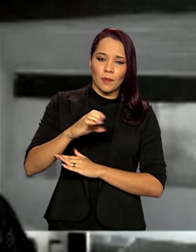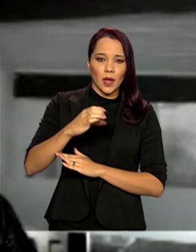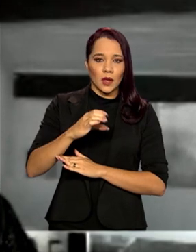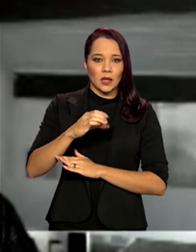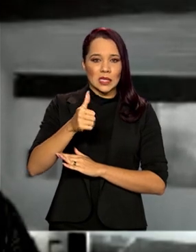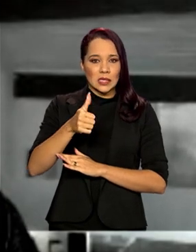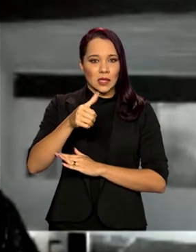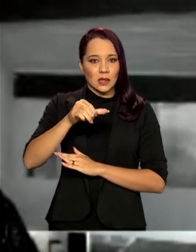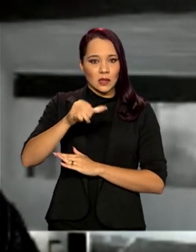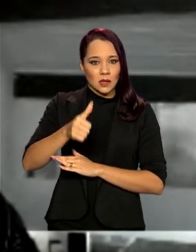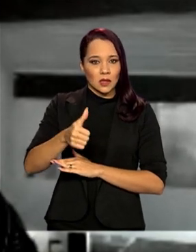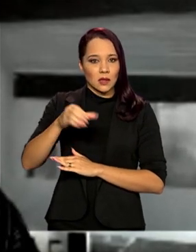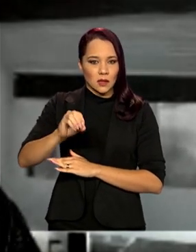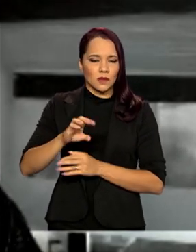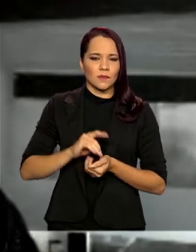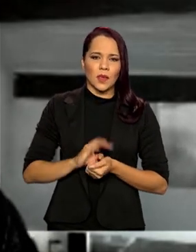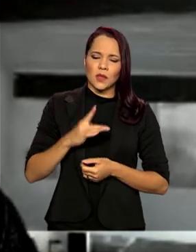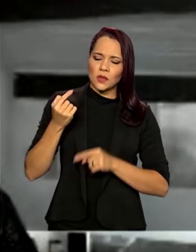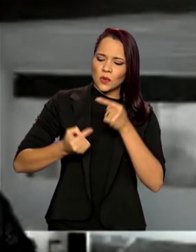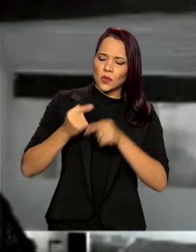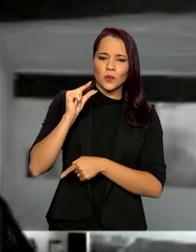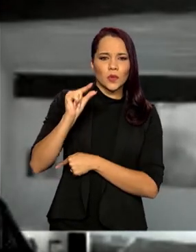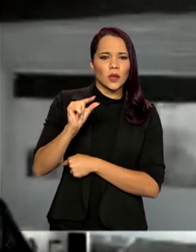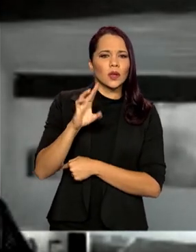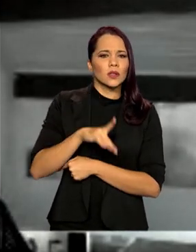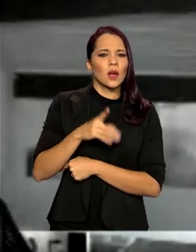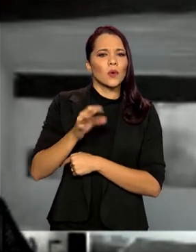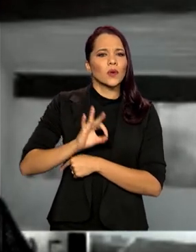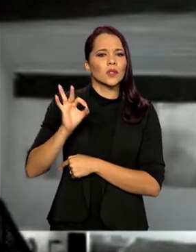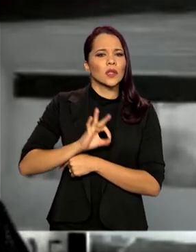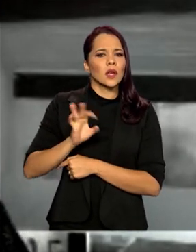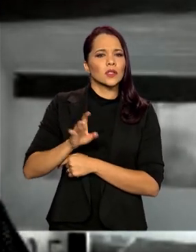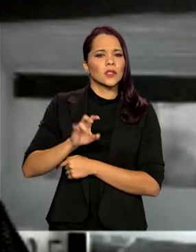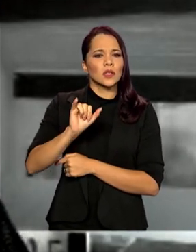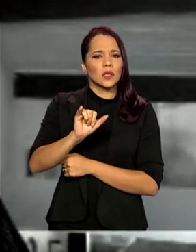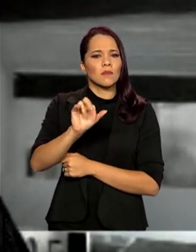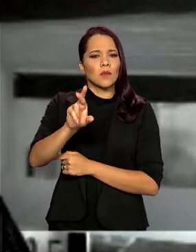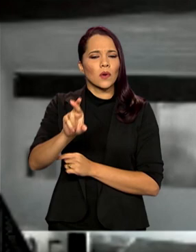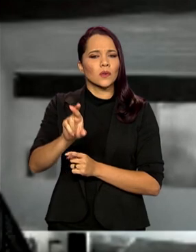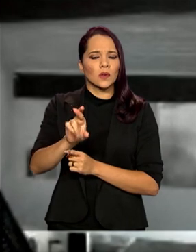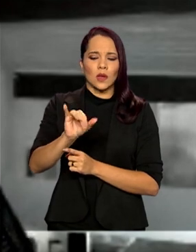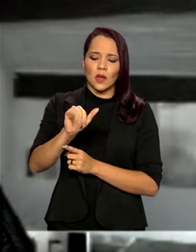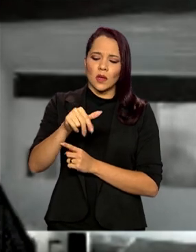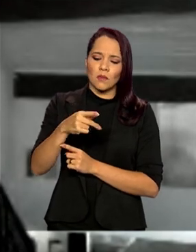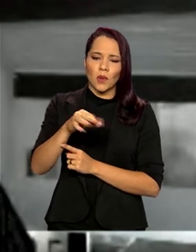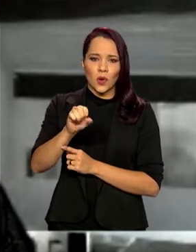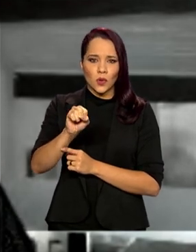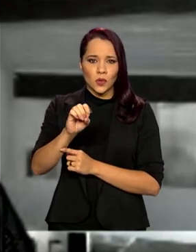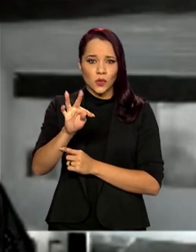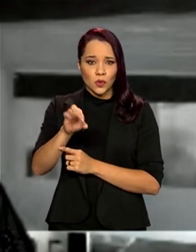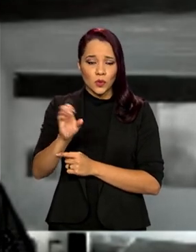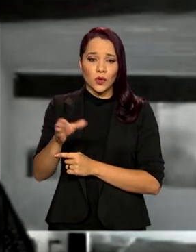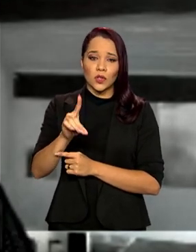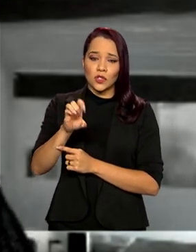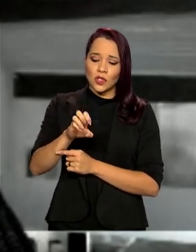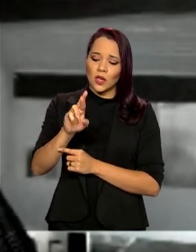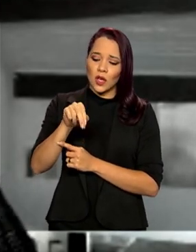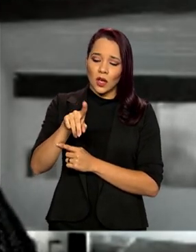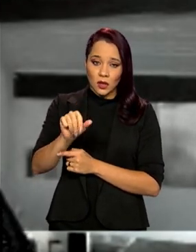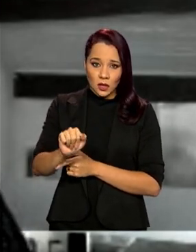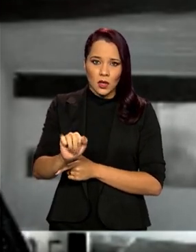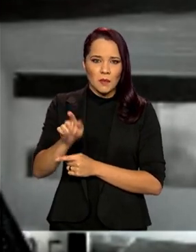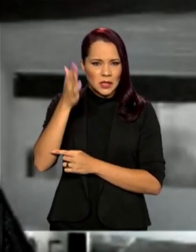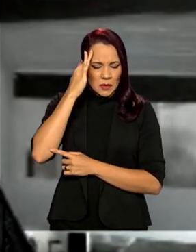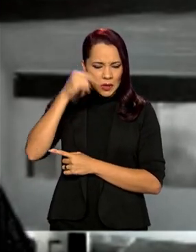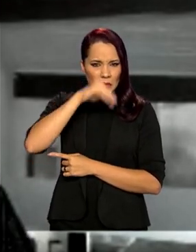Então, Raul, eu pergunto o seguinte, a gente discutiu um pouco aqui a questão da alíquota do imposto de renda, mas a gente sabe que nós do Brasil pagamos, por exemplo, cerca